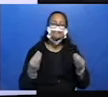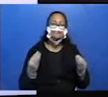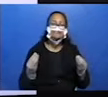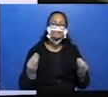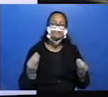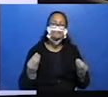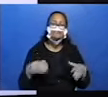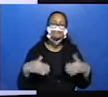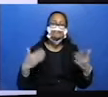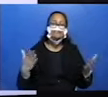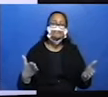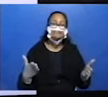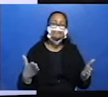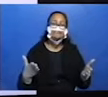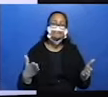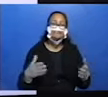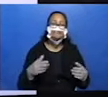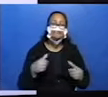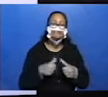melhor é...